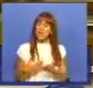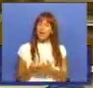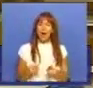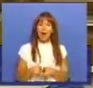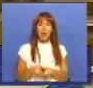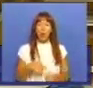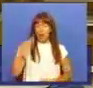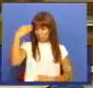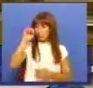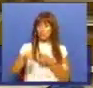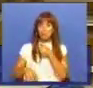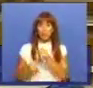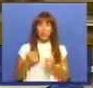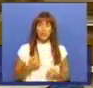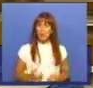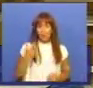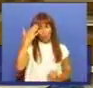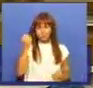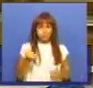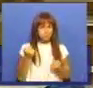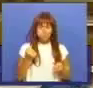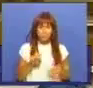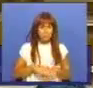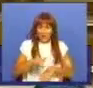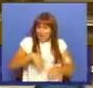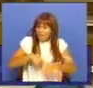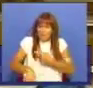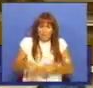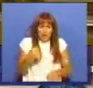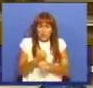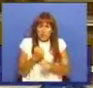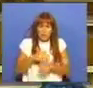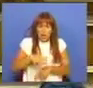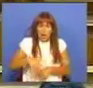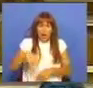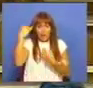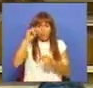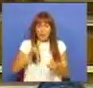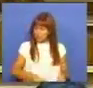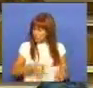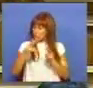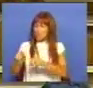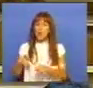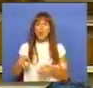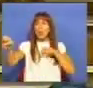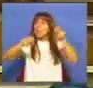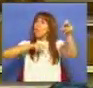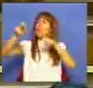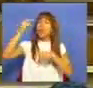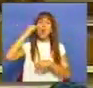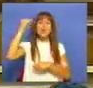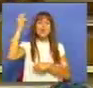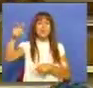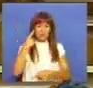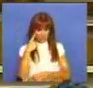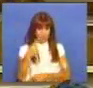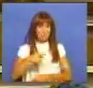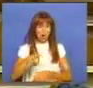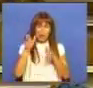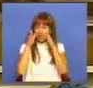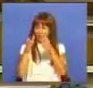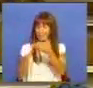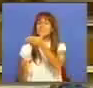fazer com que os professores que estão incapacitados para o exercício de funções docentes passem para a mobilidade especial mostra a